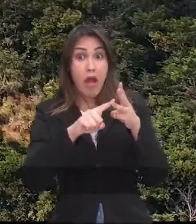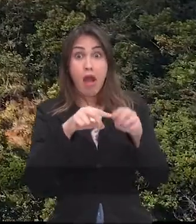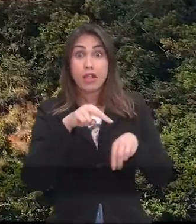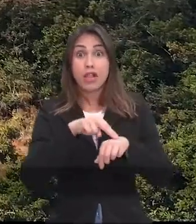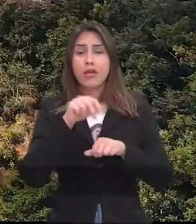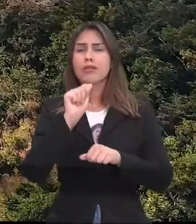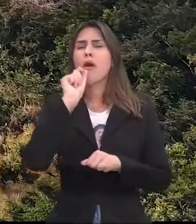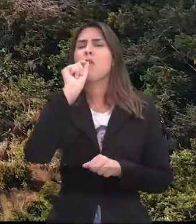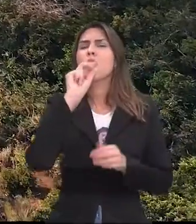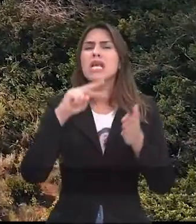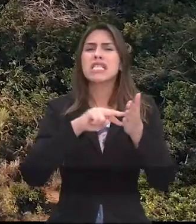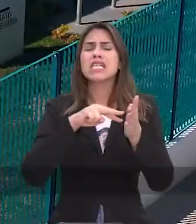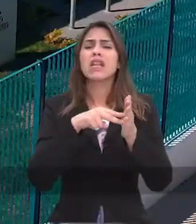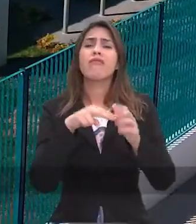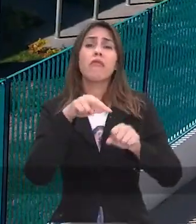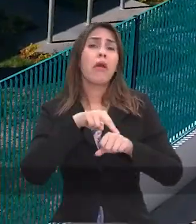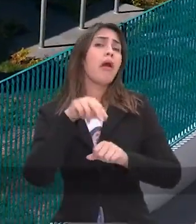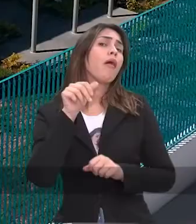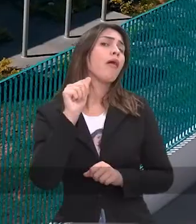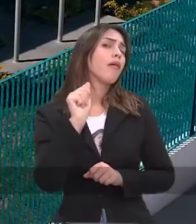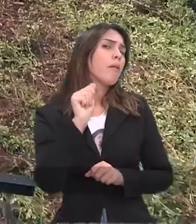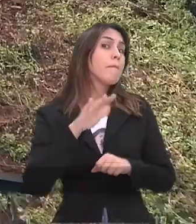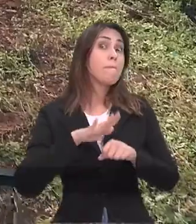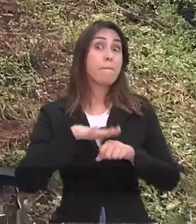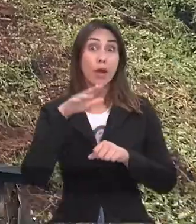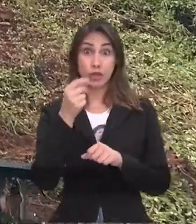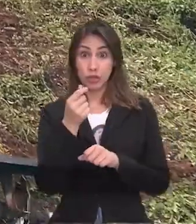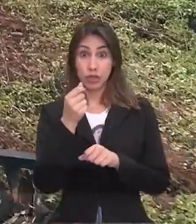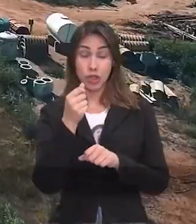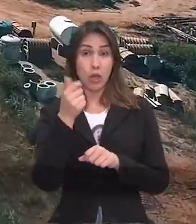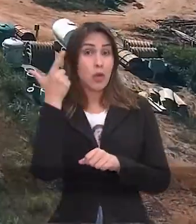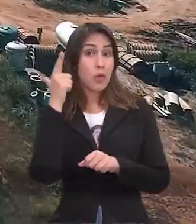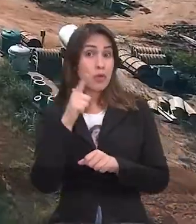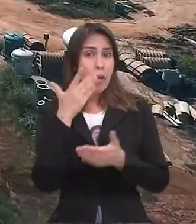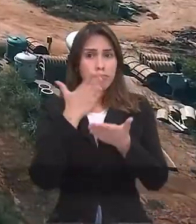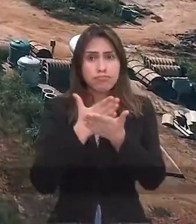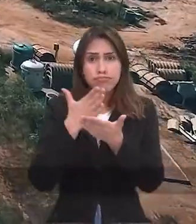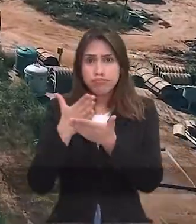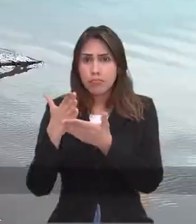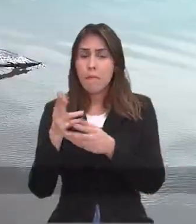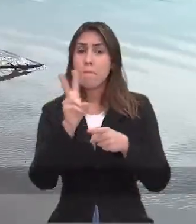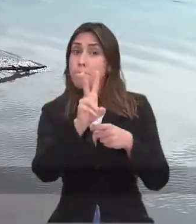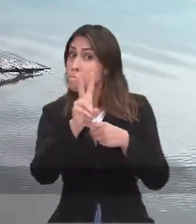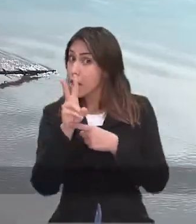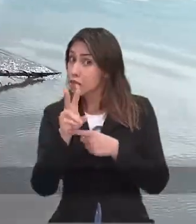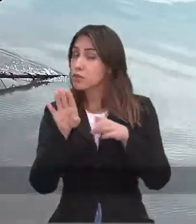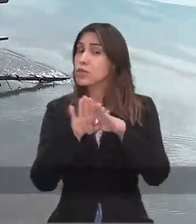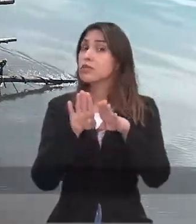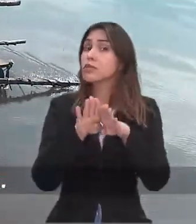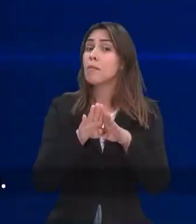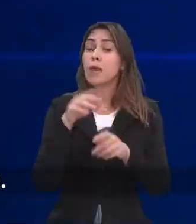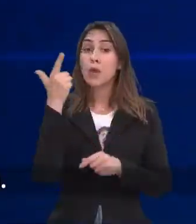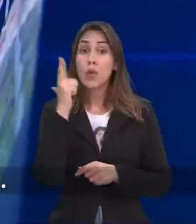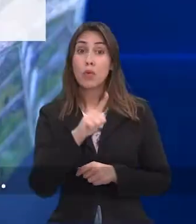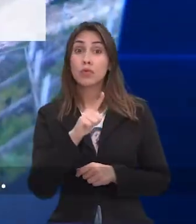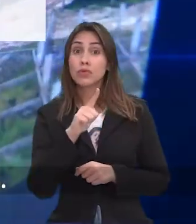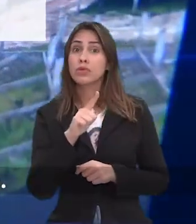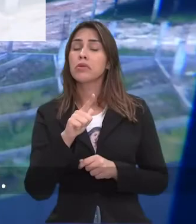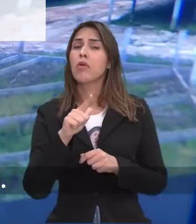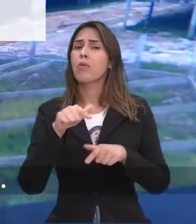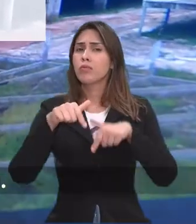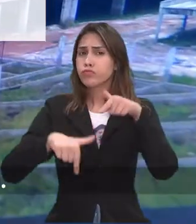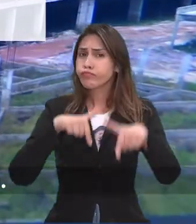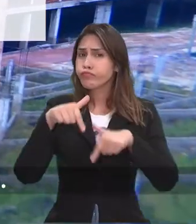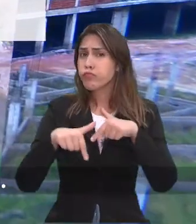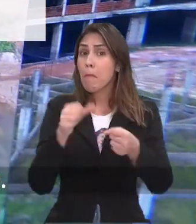significa Mato Grosso ser nota A? Mais crédito, mais eficiência, menos custos e o principal. A realização do